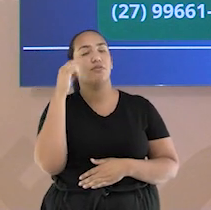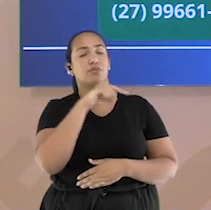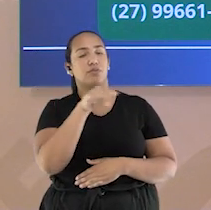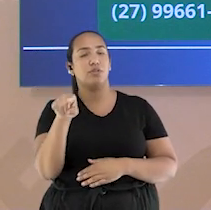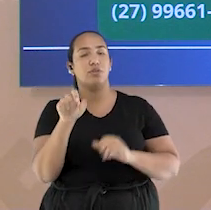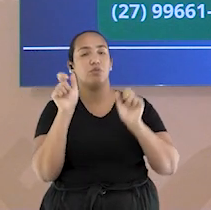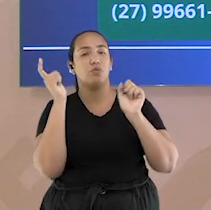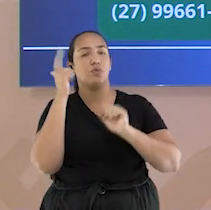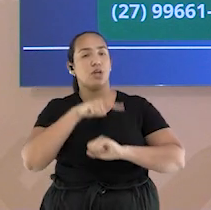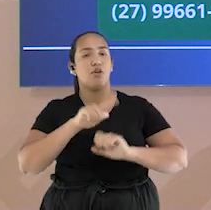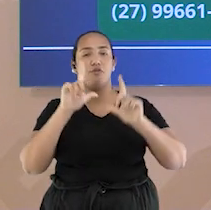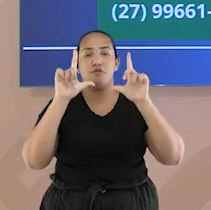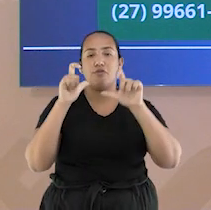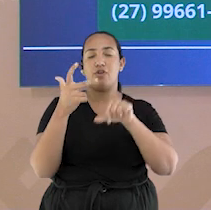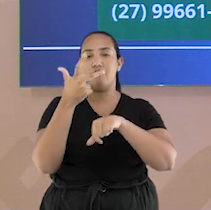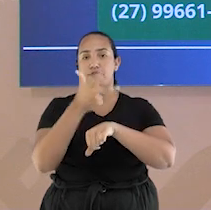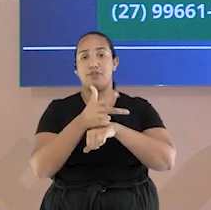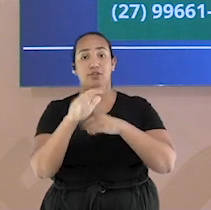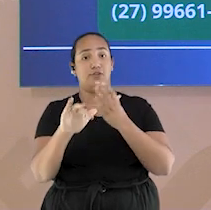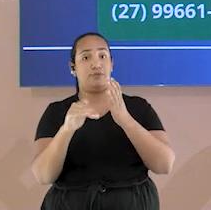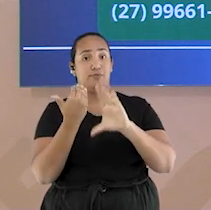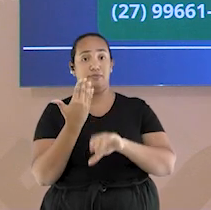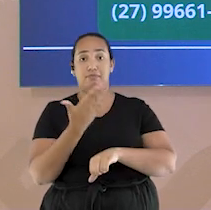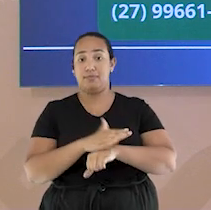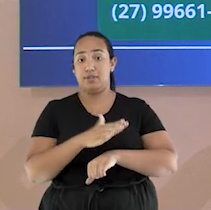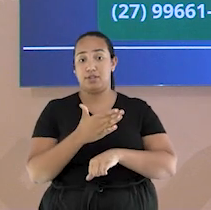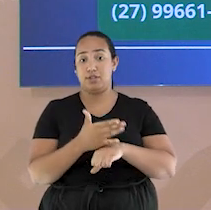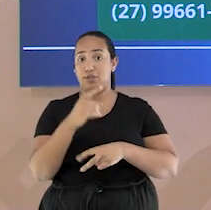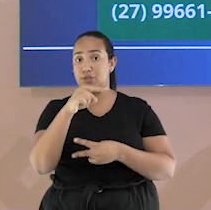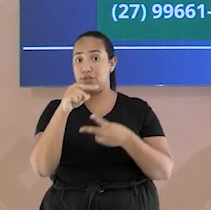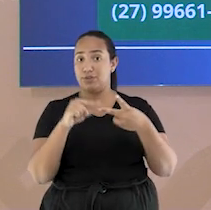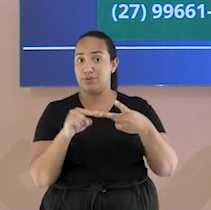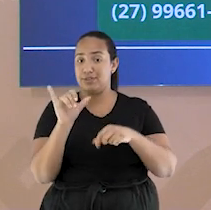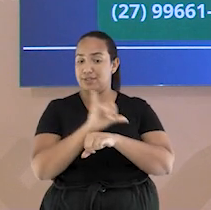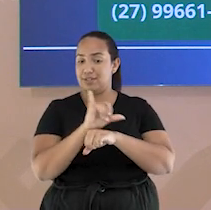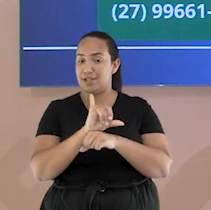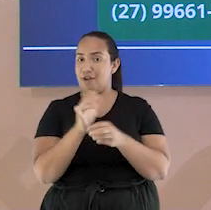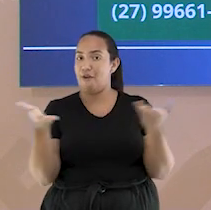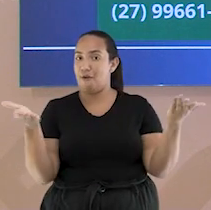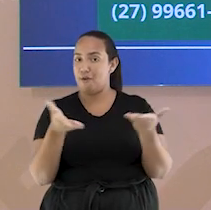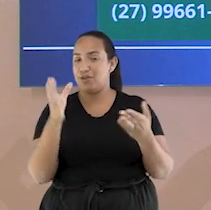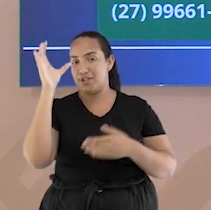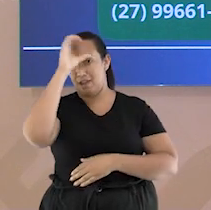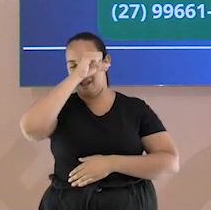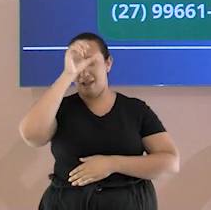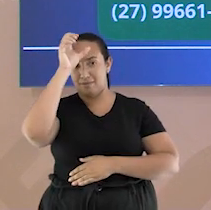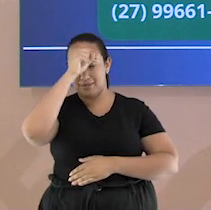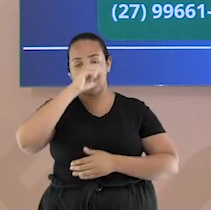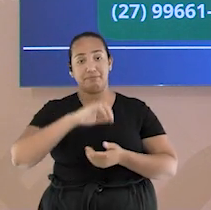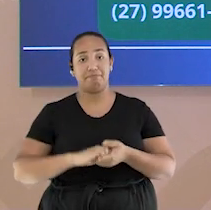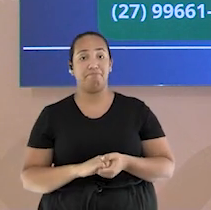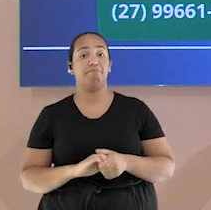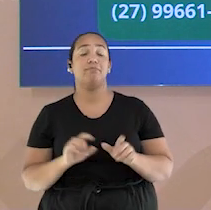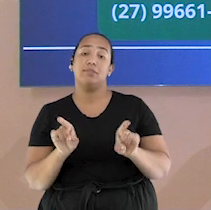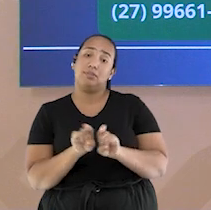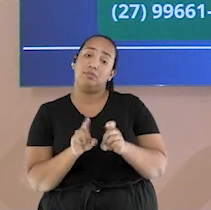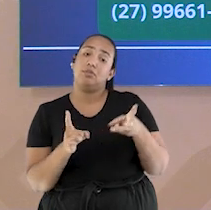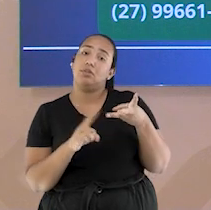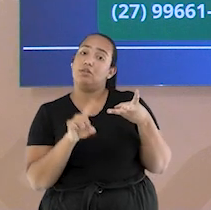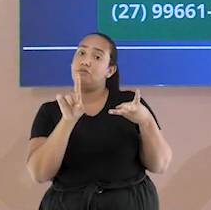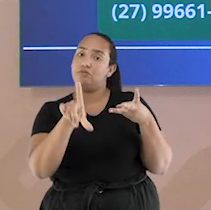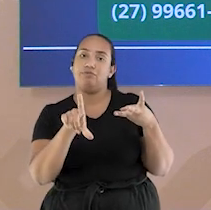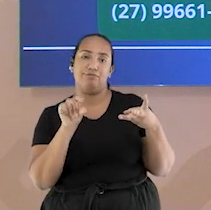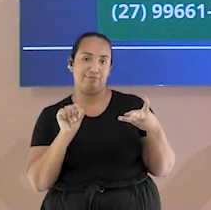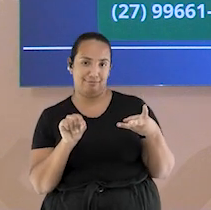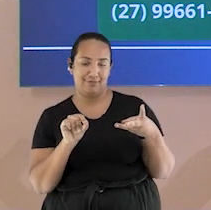ou vídeo praticando dois fundamentos que aprendemos hoje e mais um que você preferir você pode